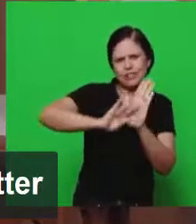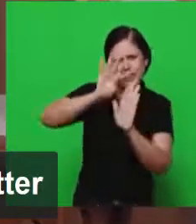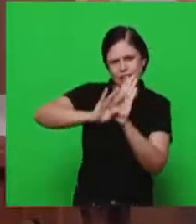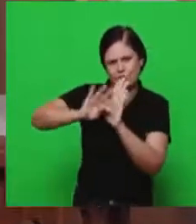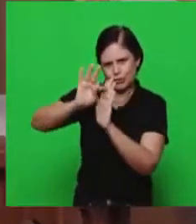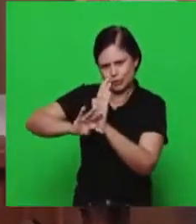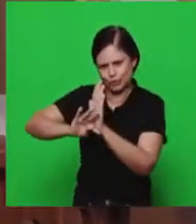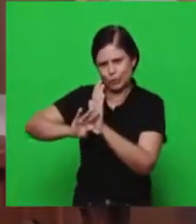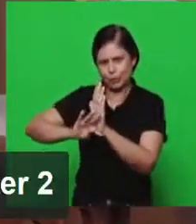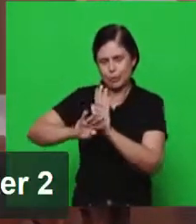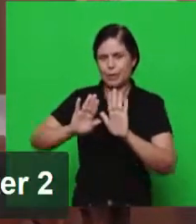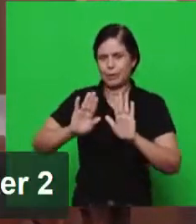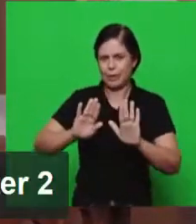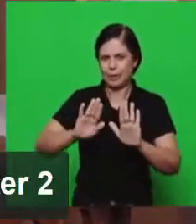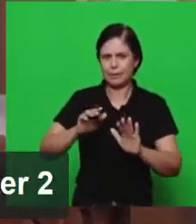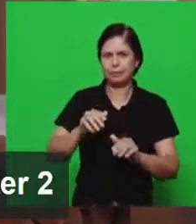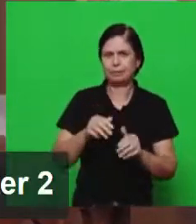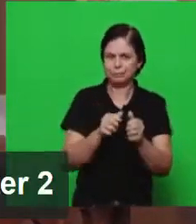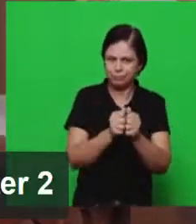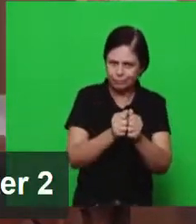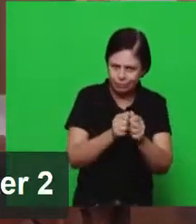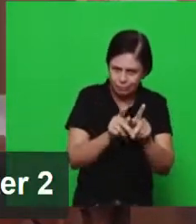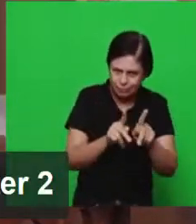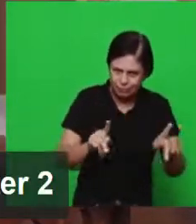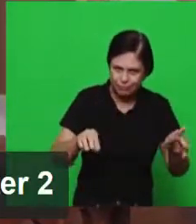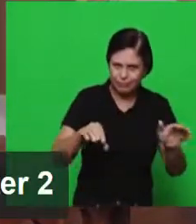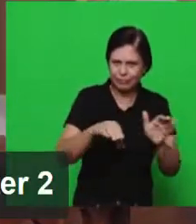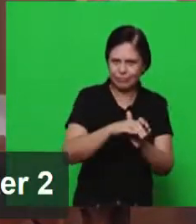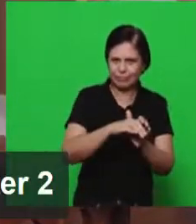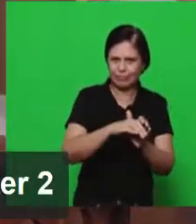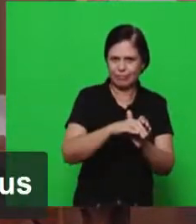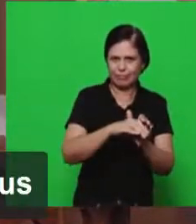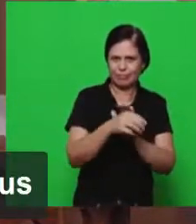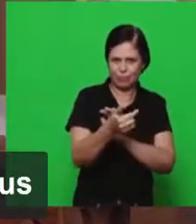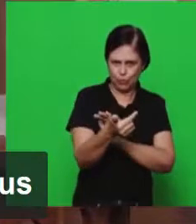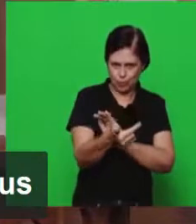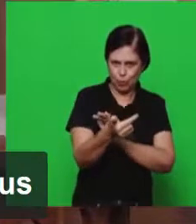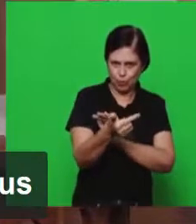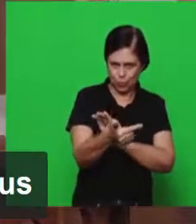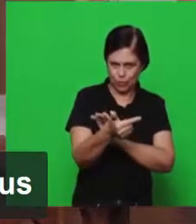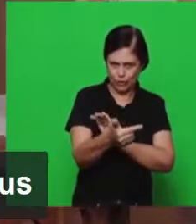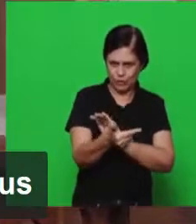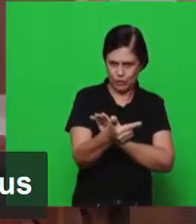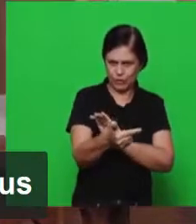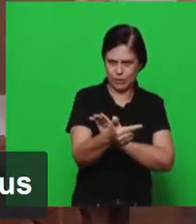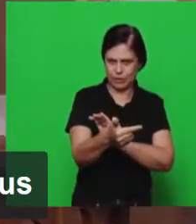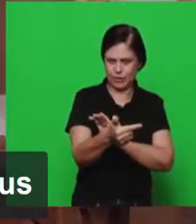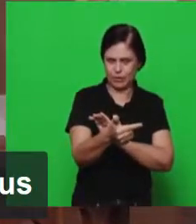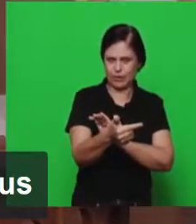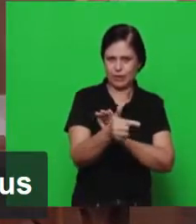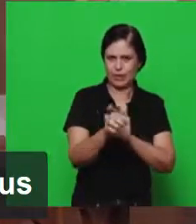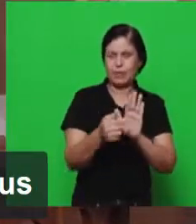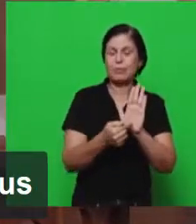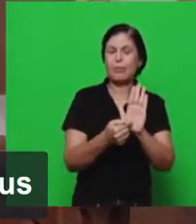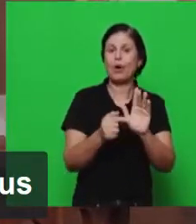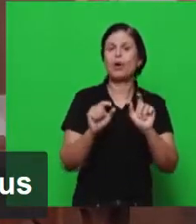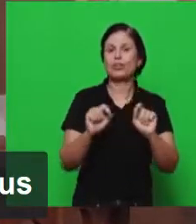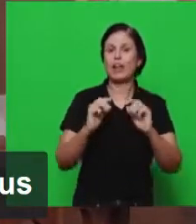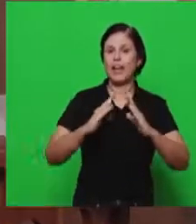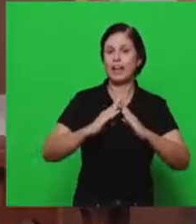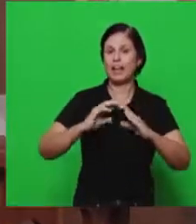carta que está no livro de Apocalipse, no capítulo 2 de Apocalipse, que é a Igreja de